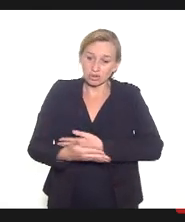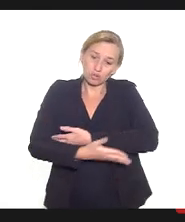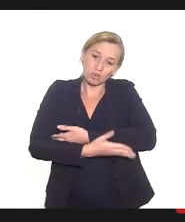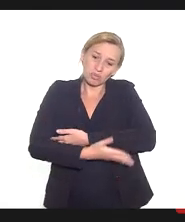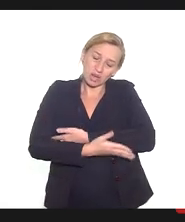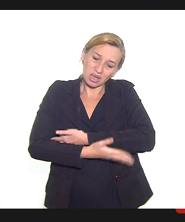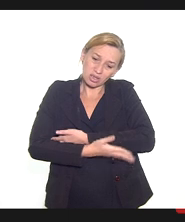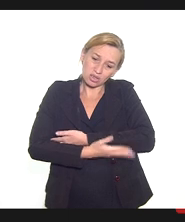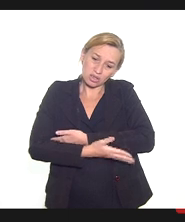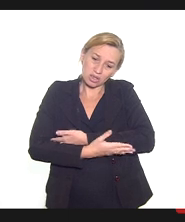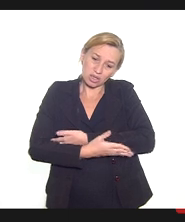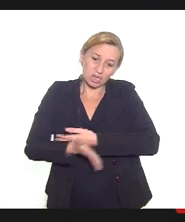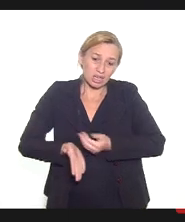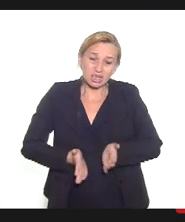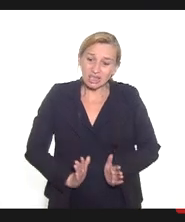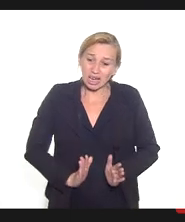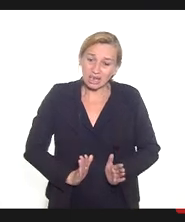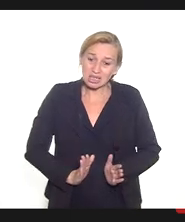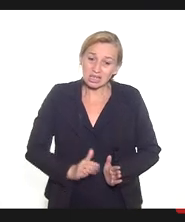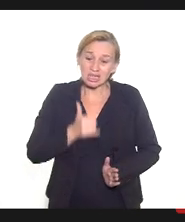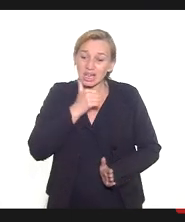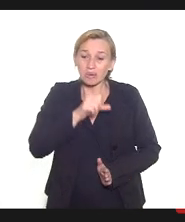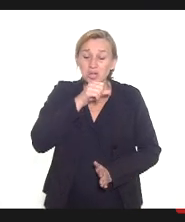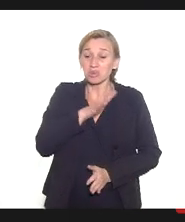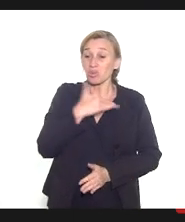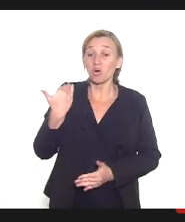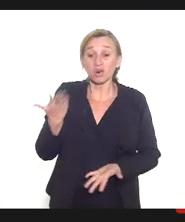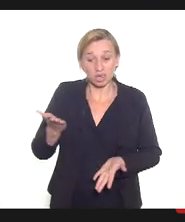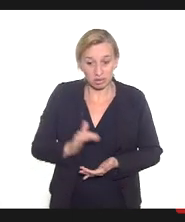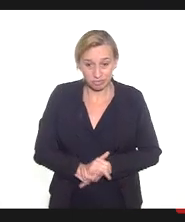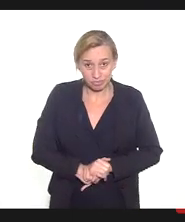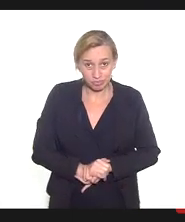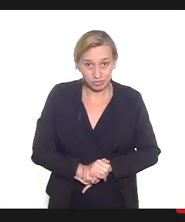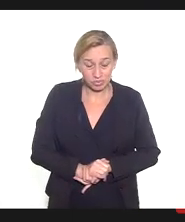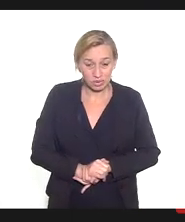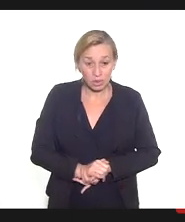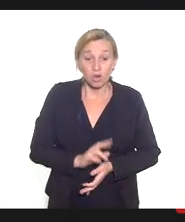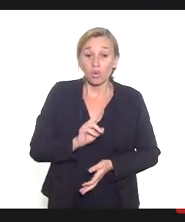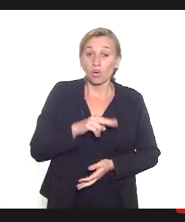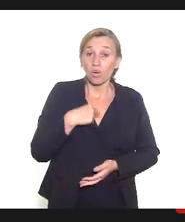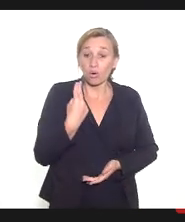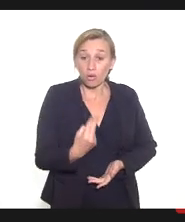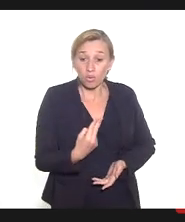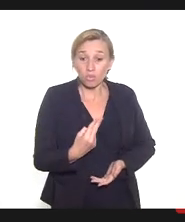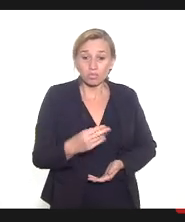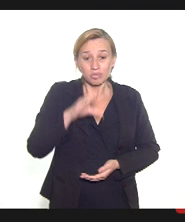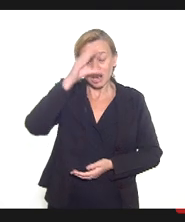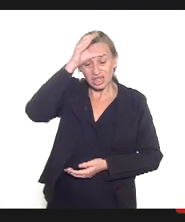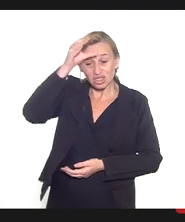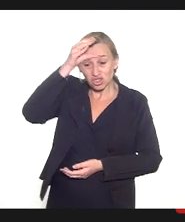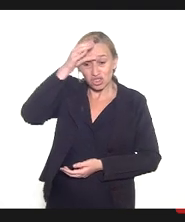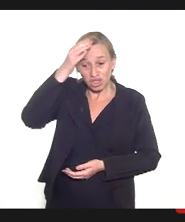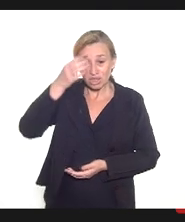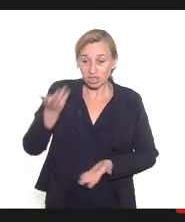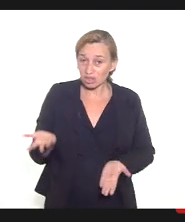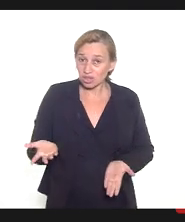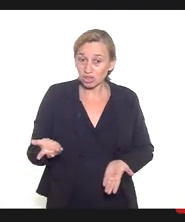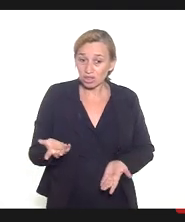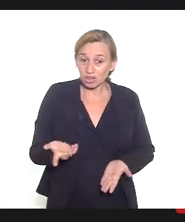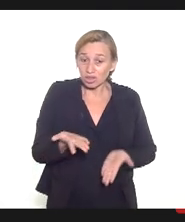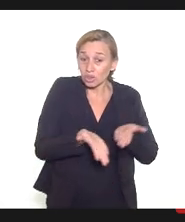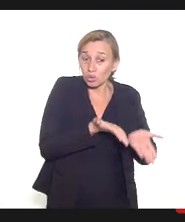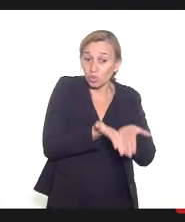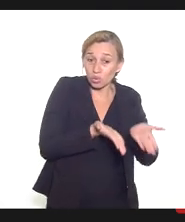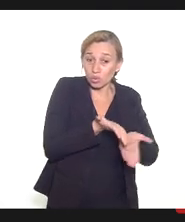criados pelas mães das mães, pelos companheiros ou companheiras, ou pelas tias, em situações de vulnerabilidade,